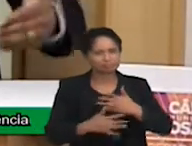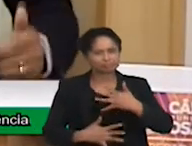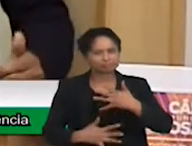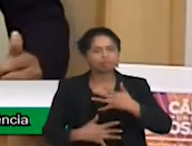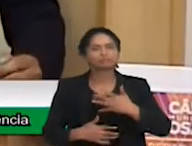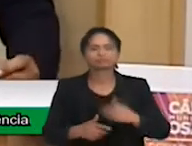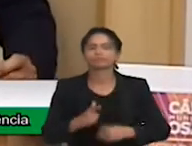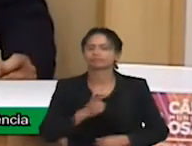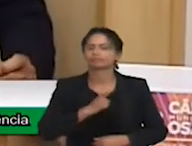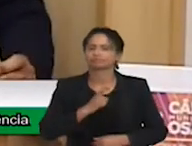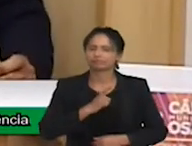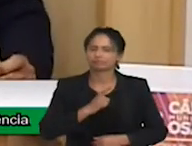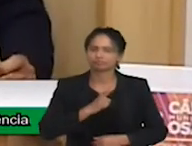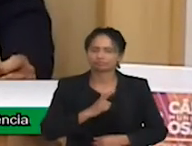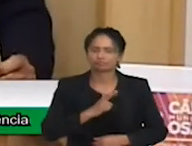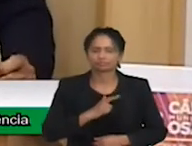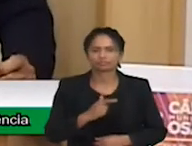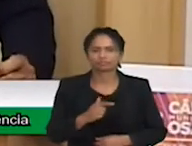nome das meninas,